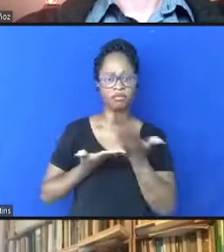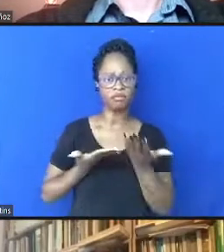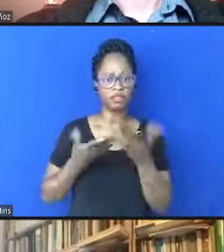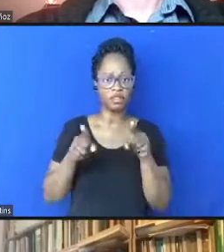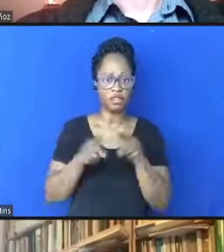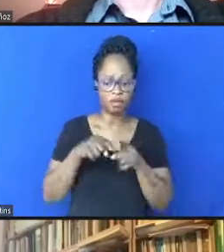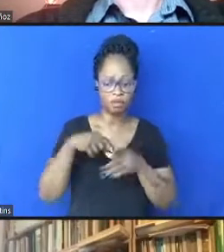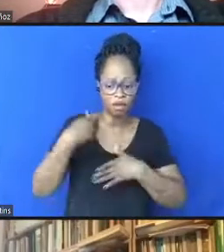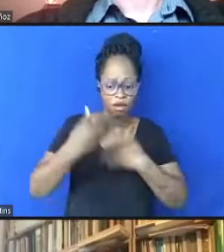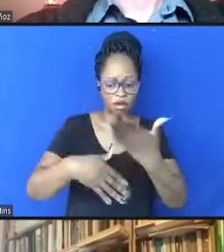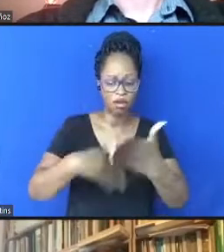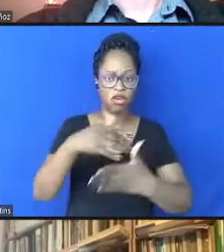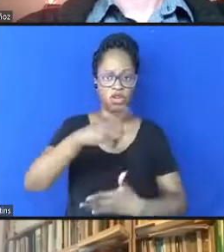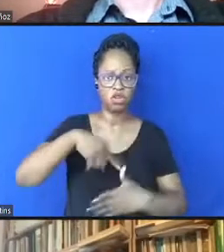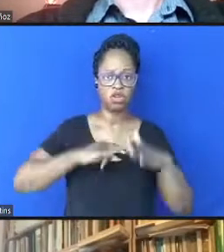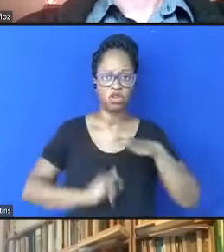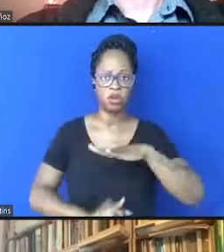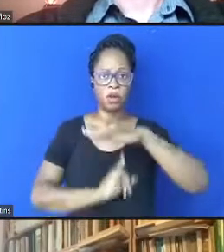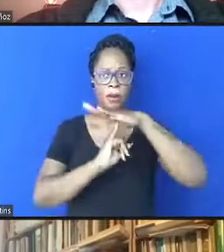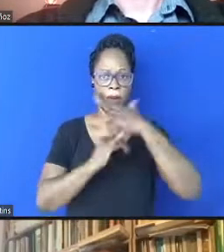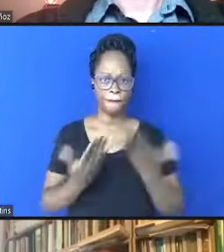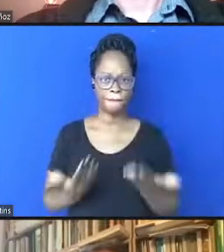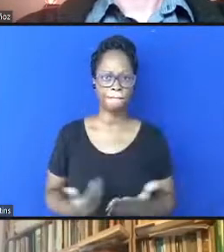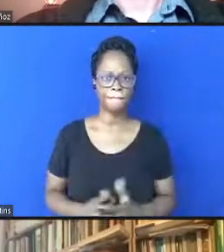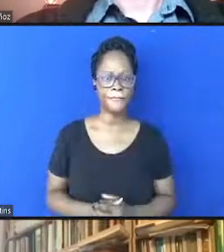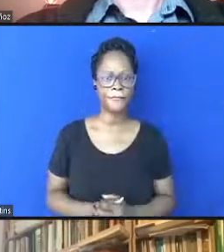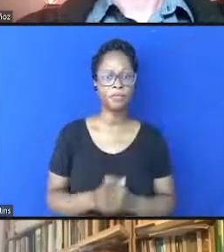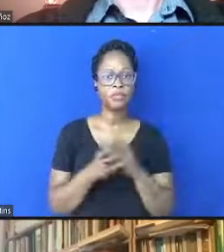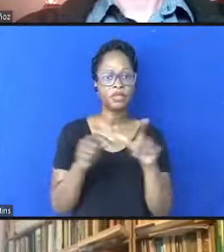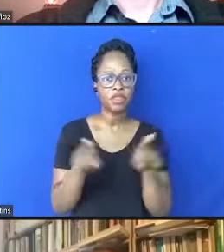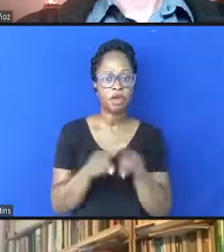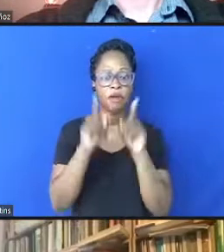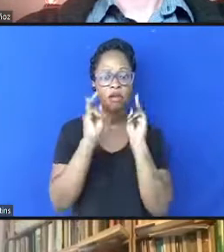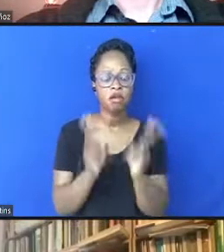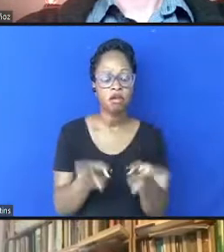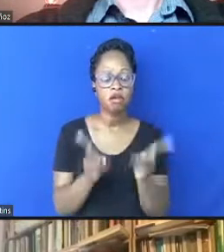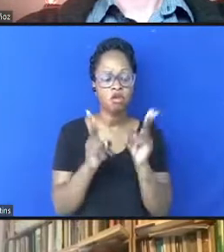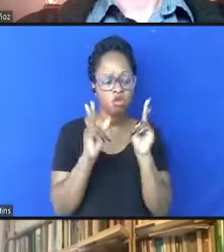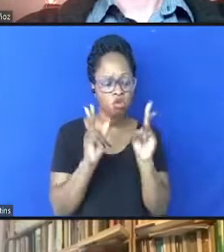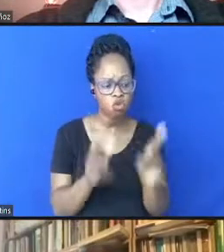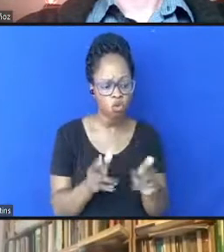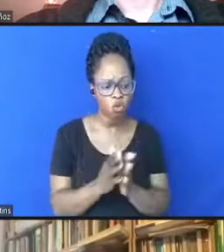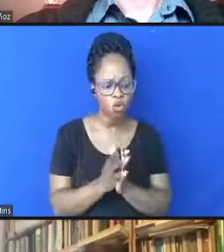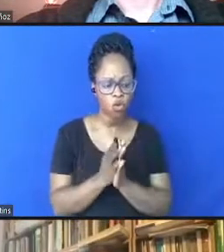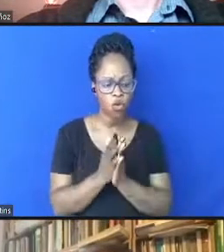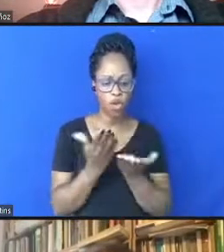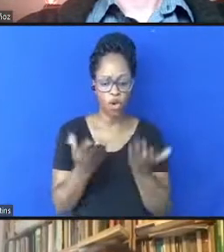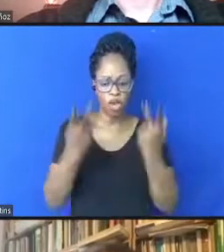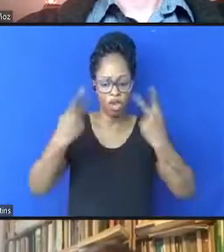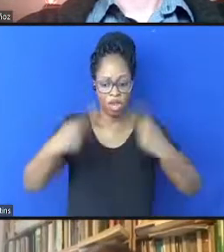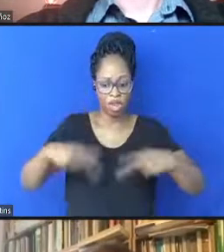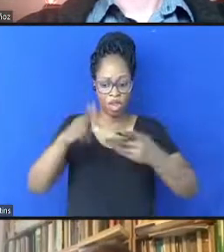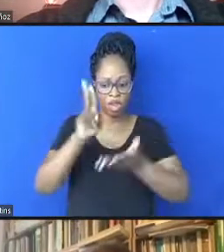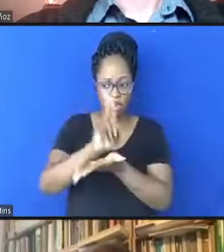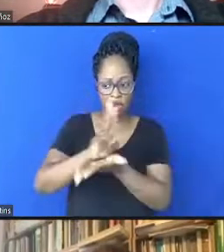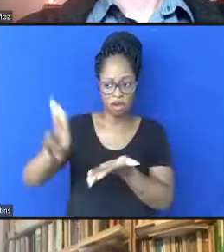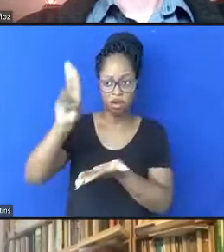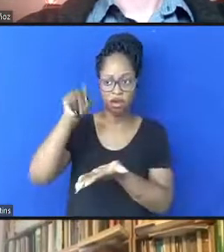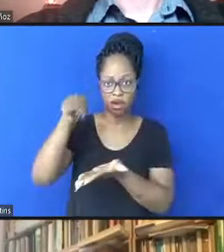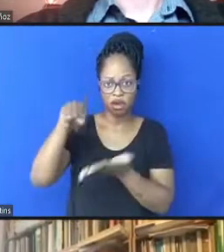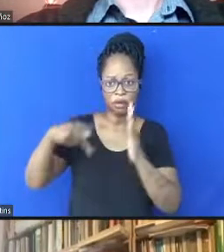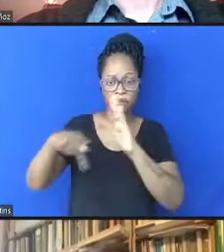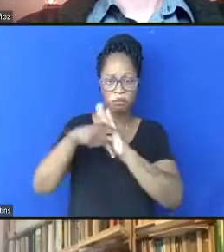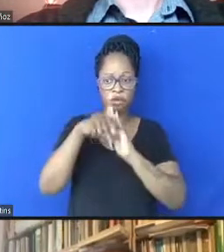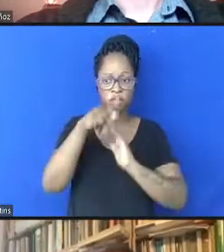com as instituições além do mar. Da mesma forma, aqui, na Universidade de Aveiro, na pessoa do